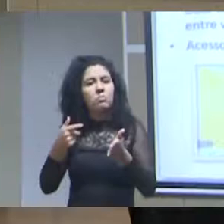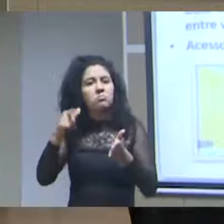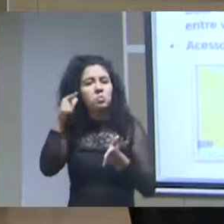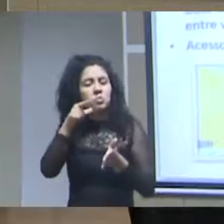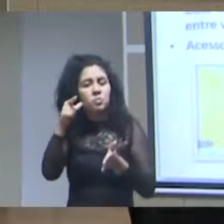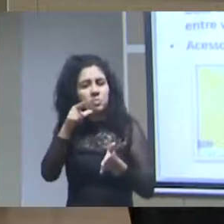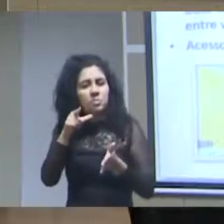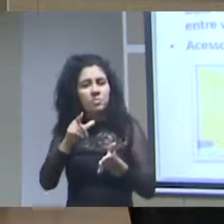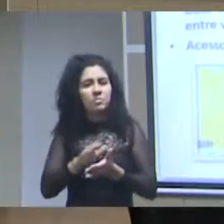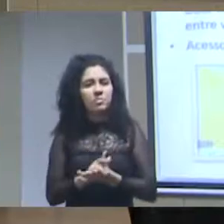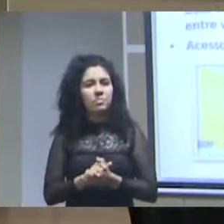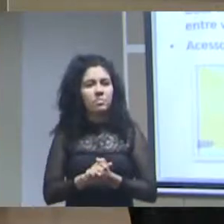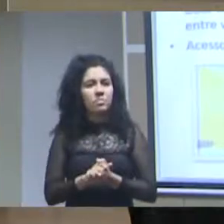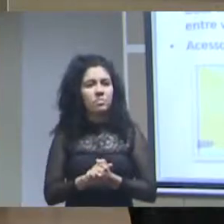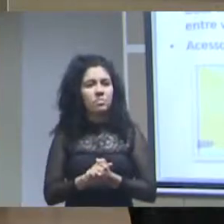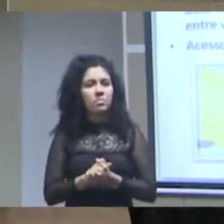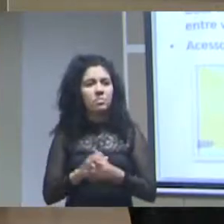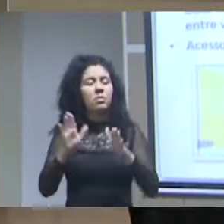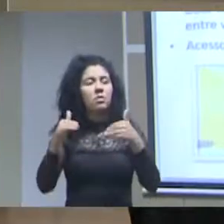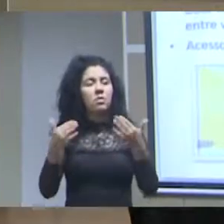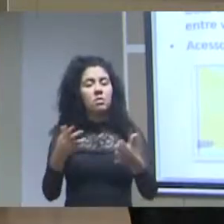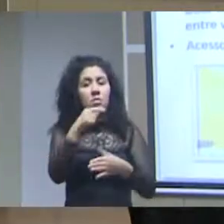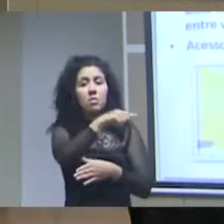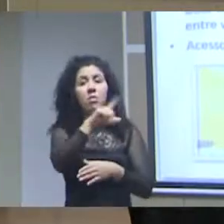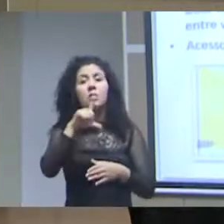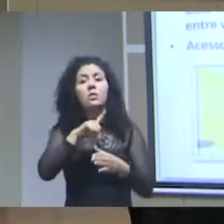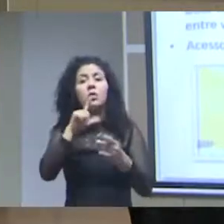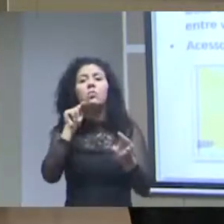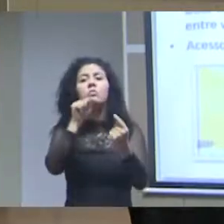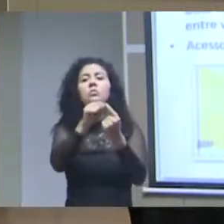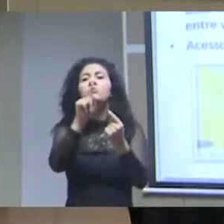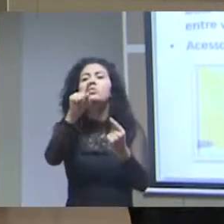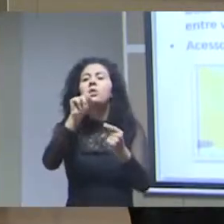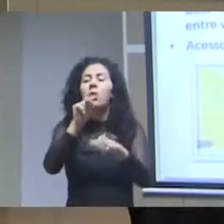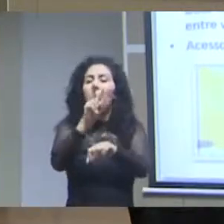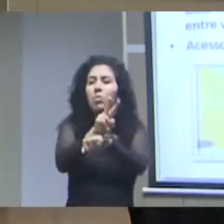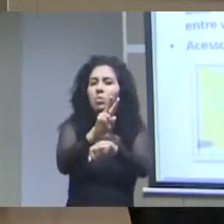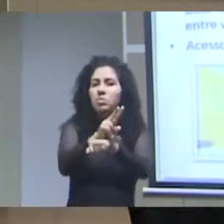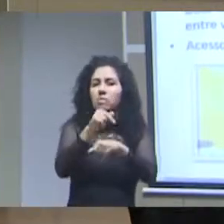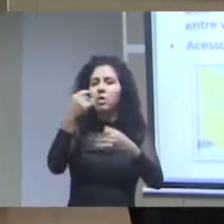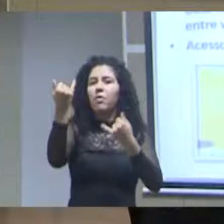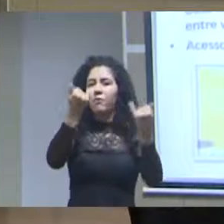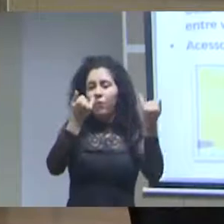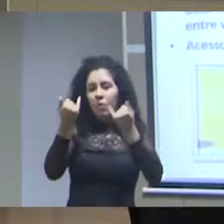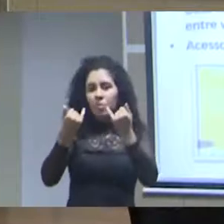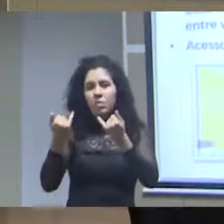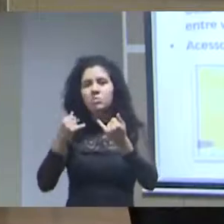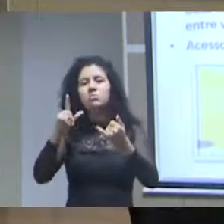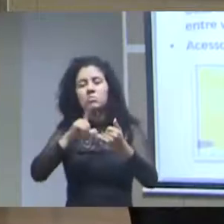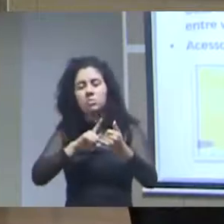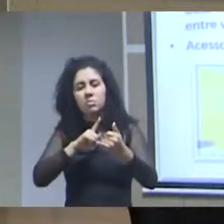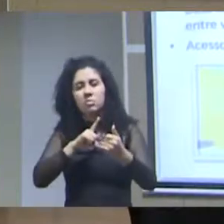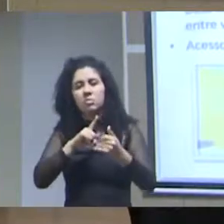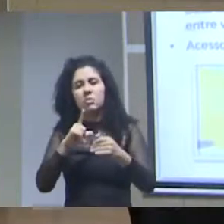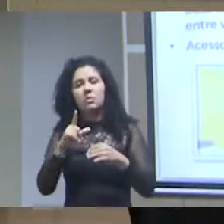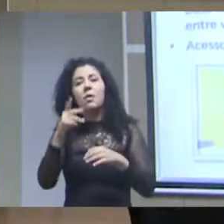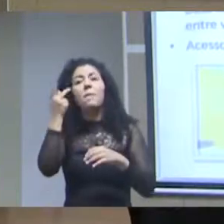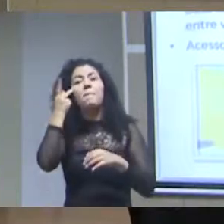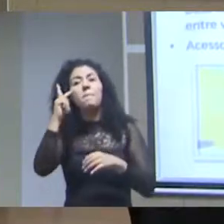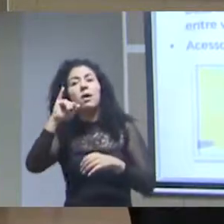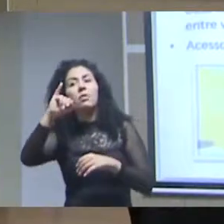essa sala então tem esse objetivo de proteger a informação disponibilizada para o IPEA por outras